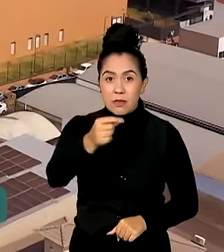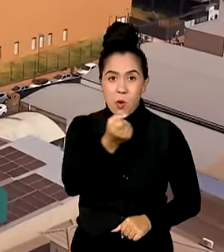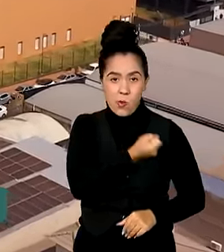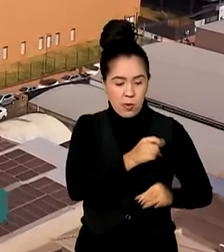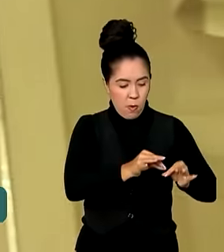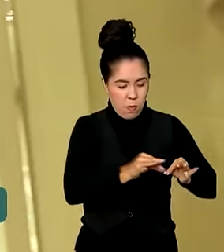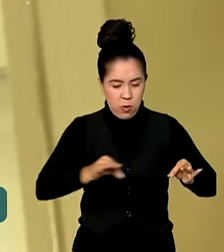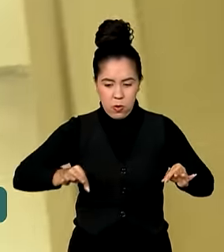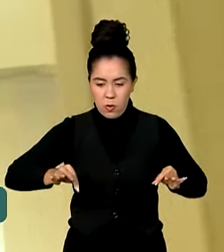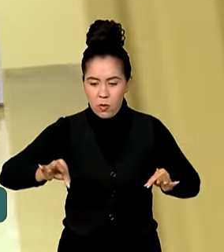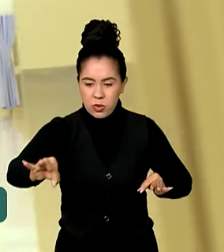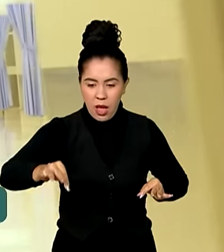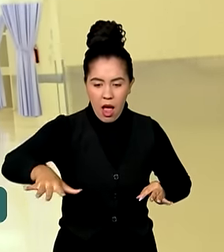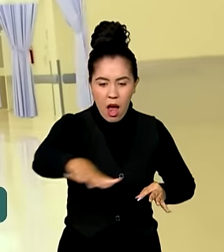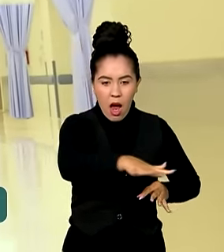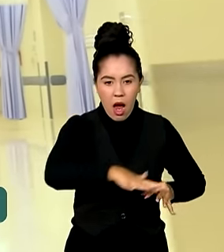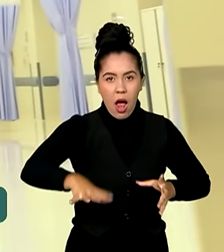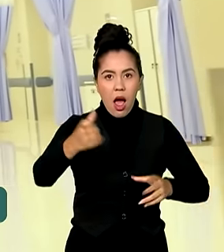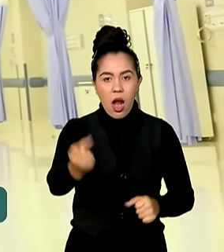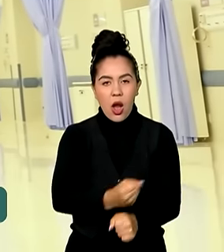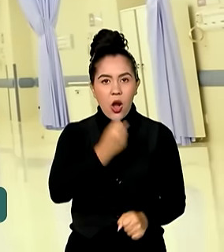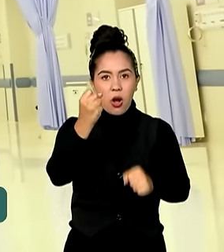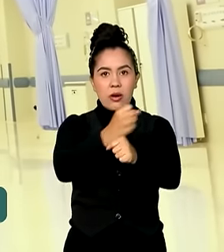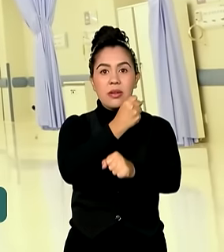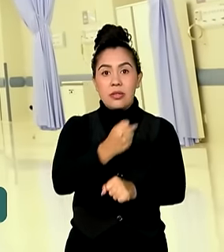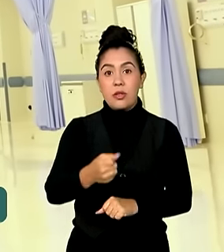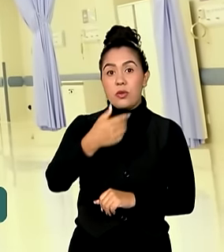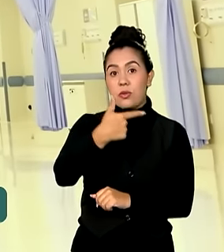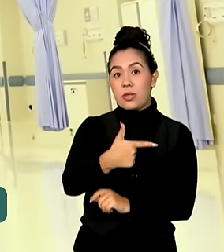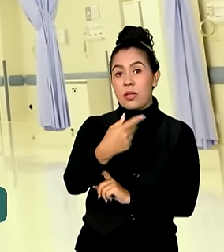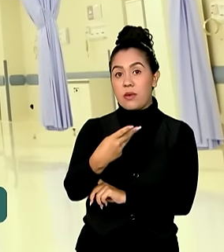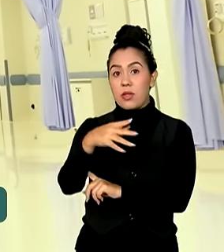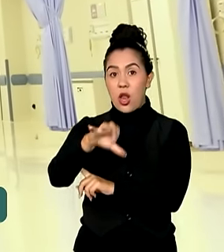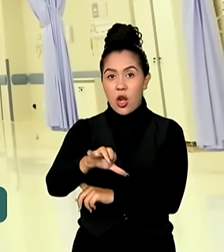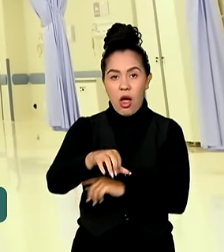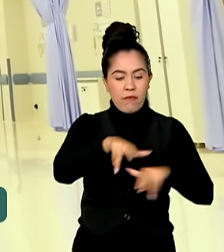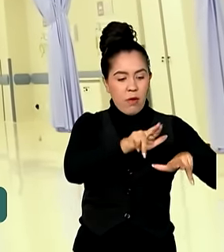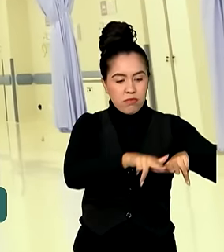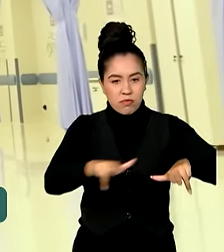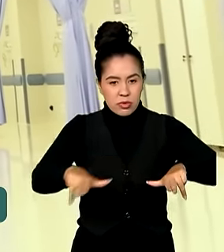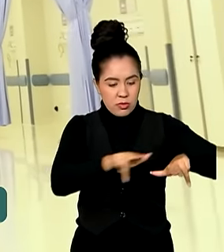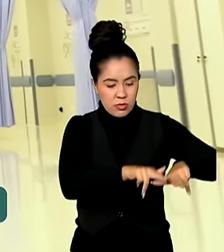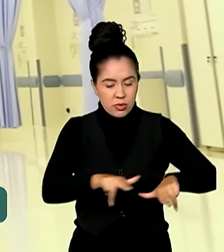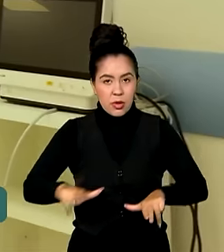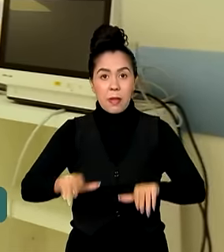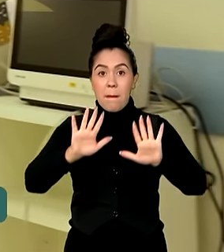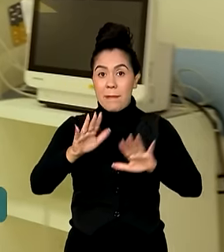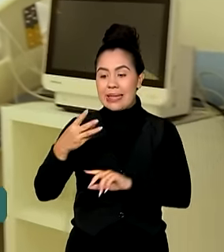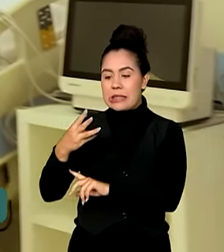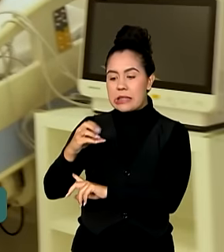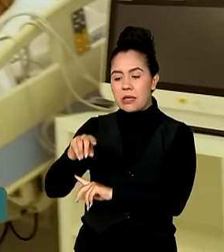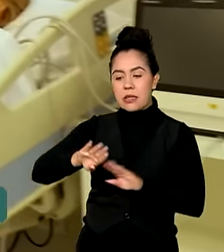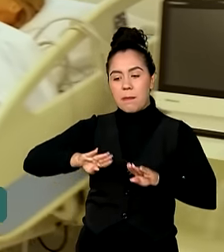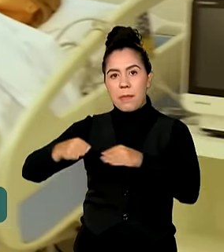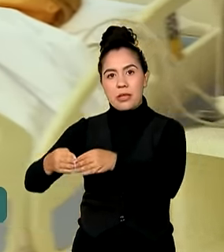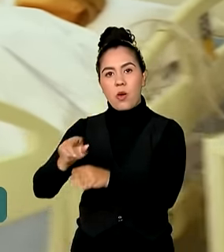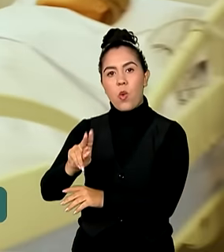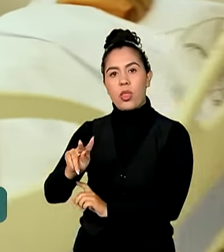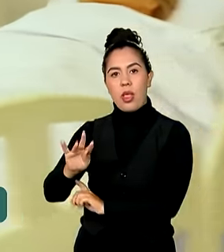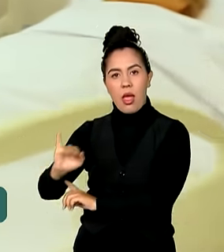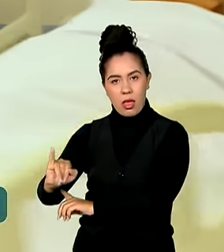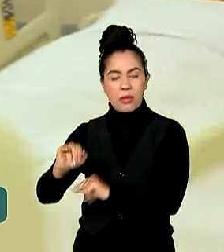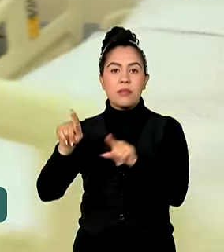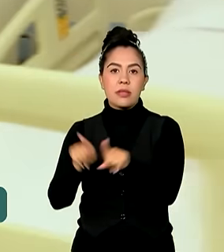construída, com 249 novos leitos, sendo 30 destinados à UTI e 20